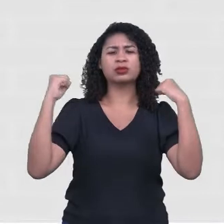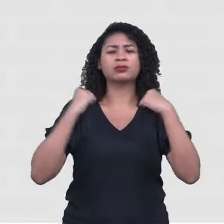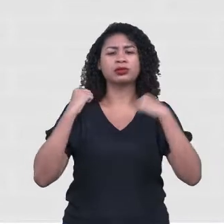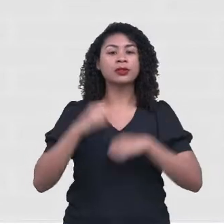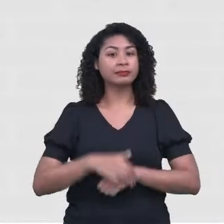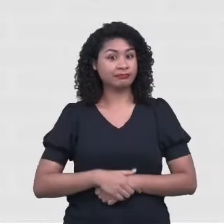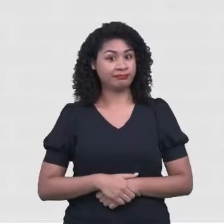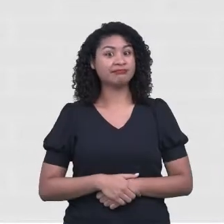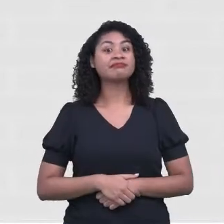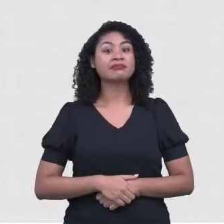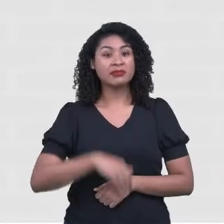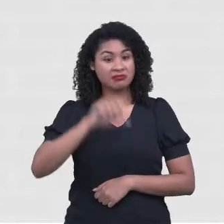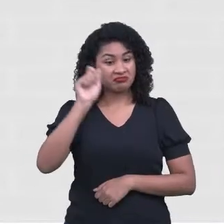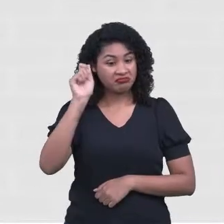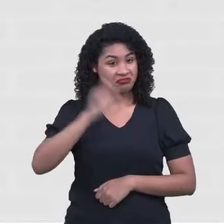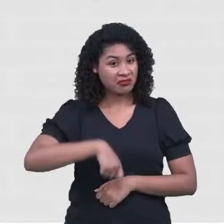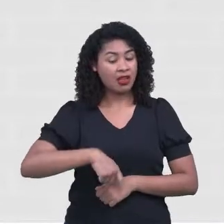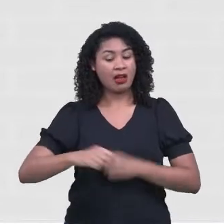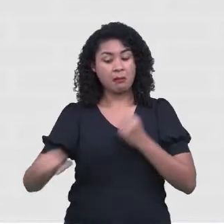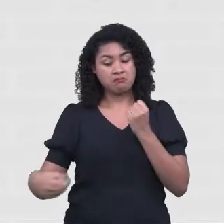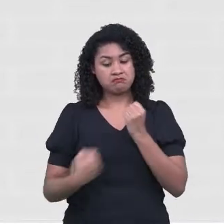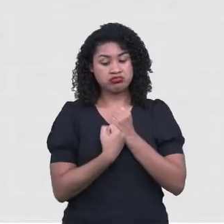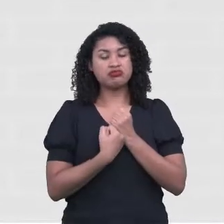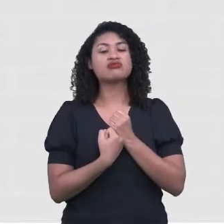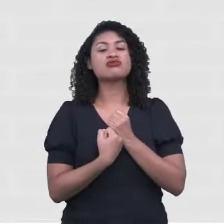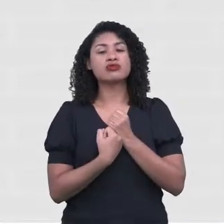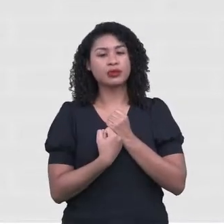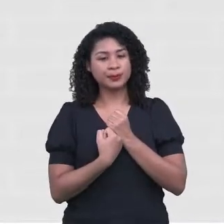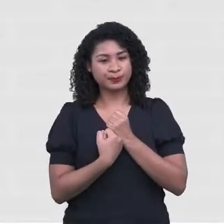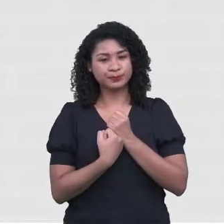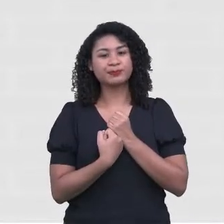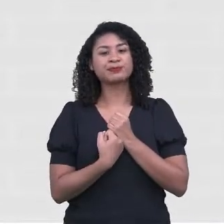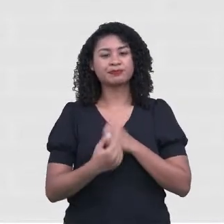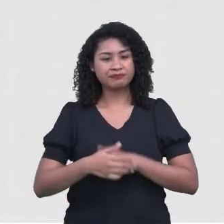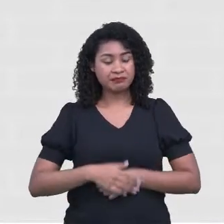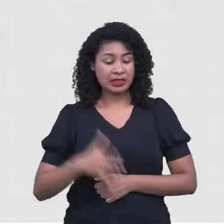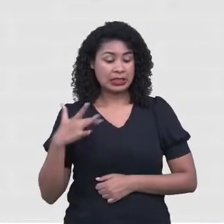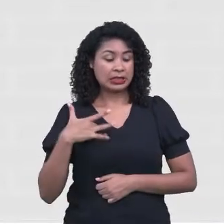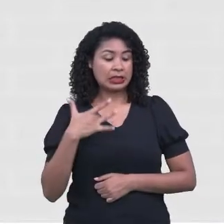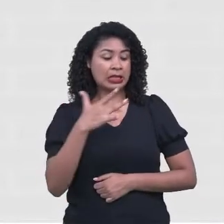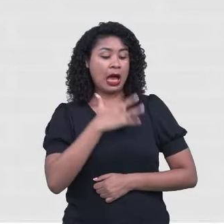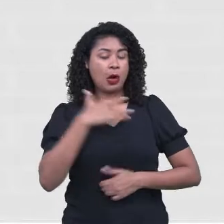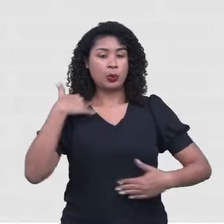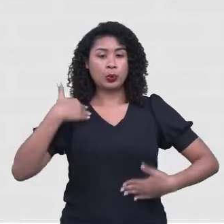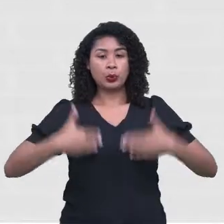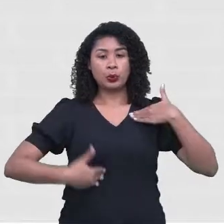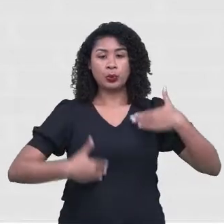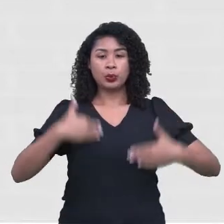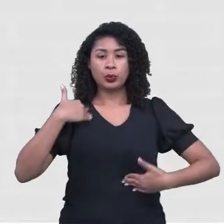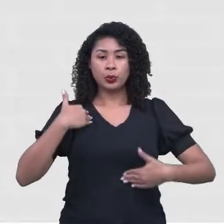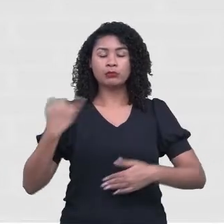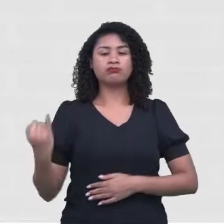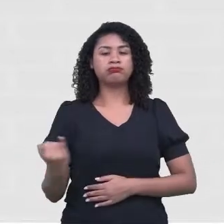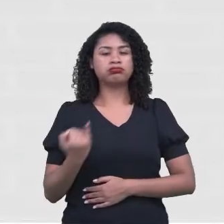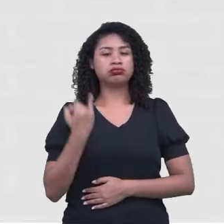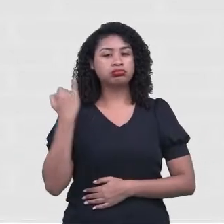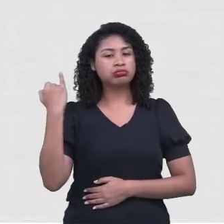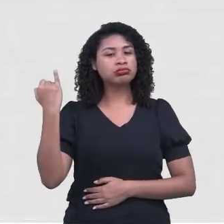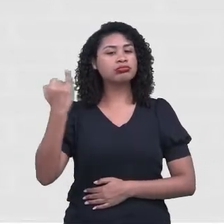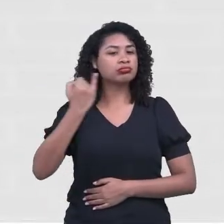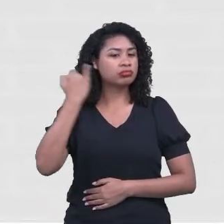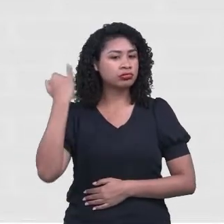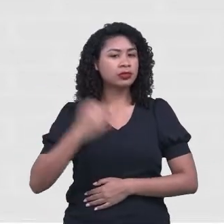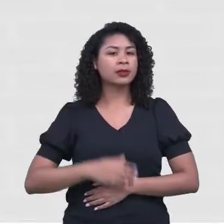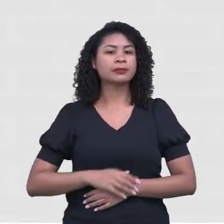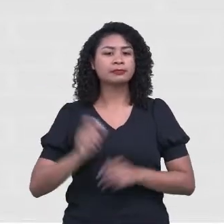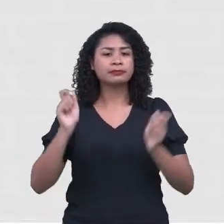é uma grande aliada. O que é? A saúde física. Certo? E o que ela vai cuidar